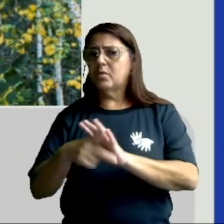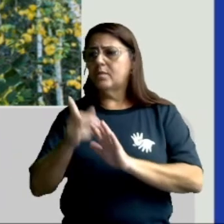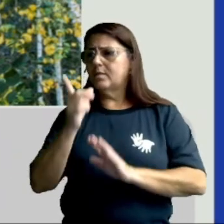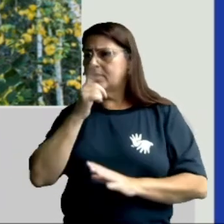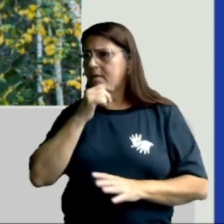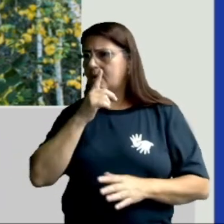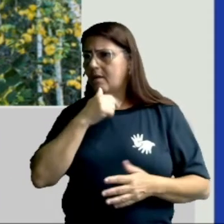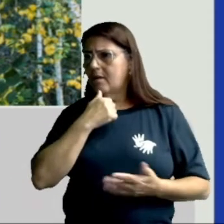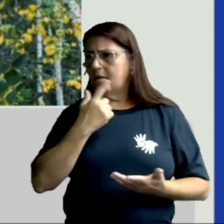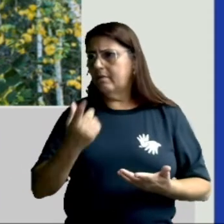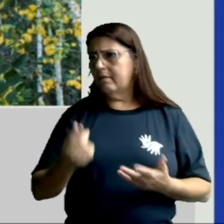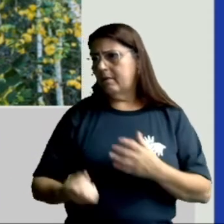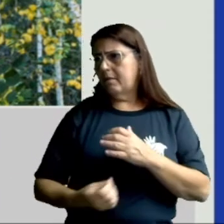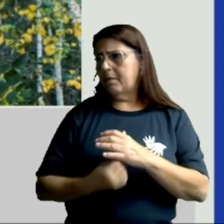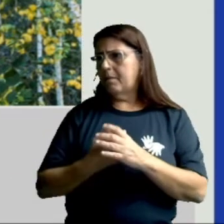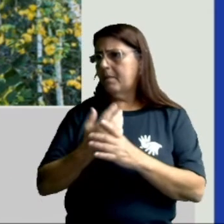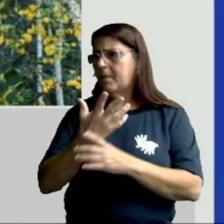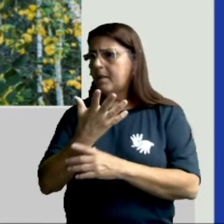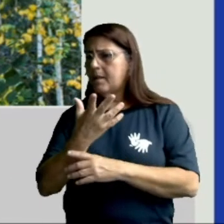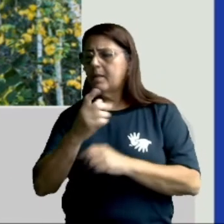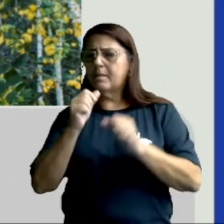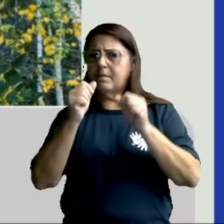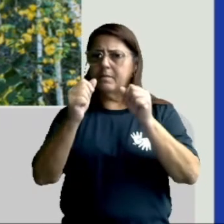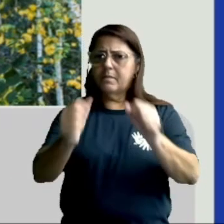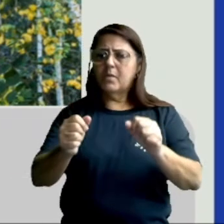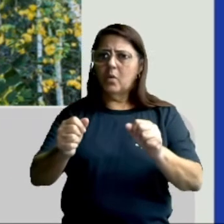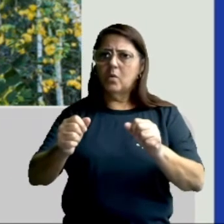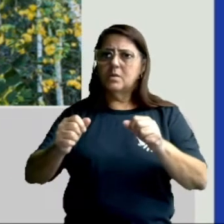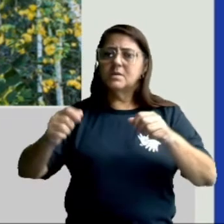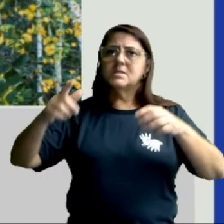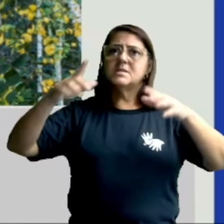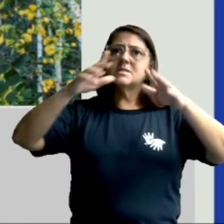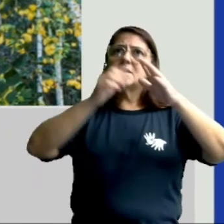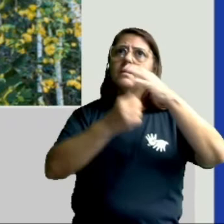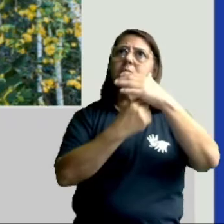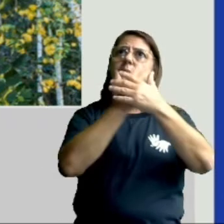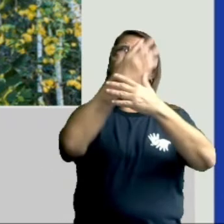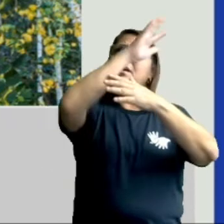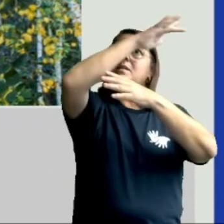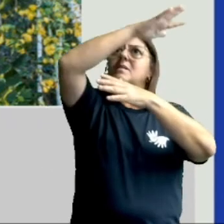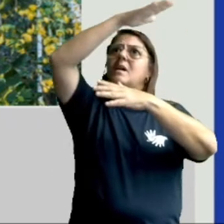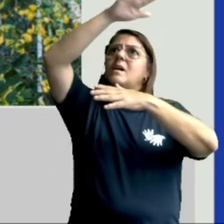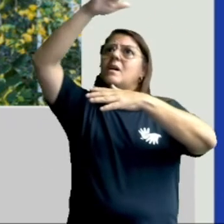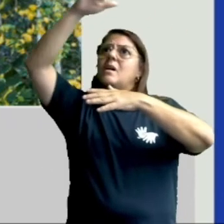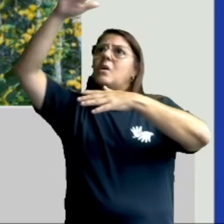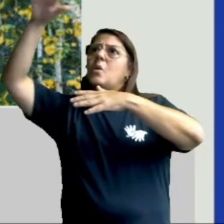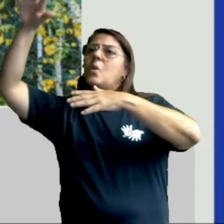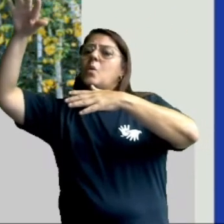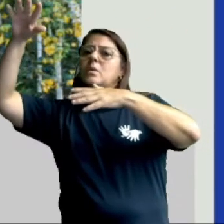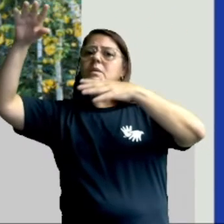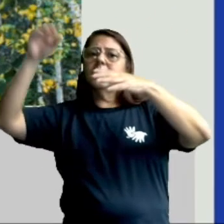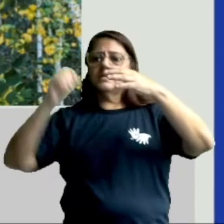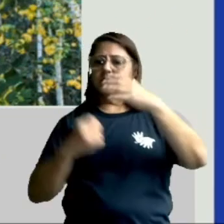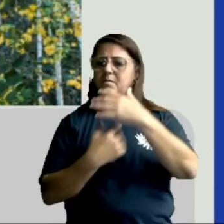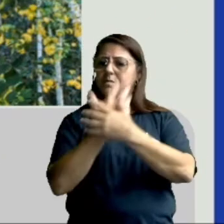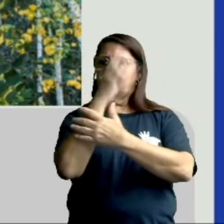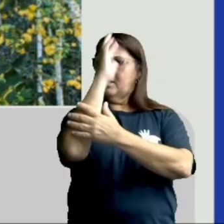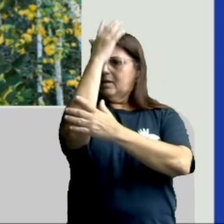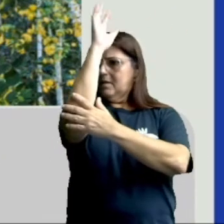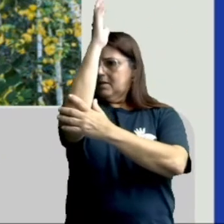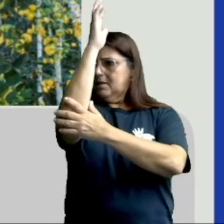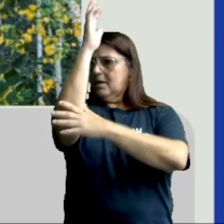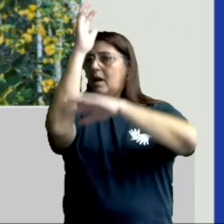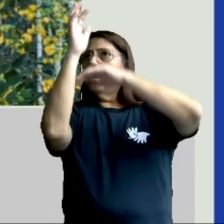As plantas podem ser também aéreas, que são aquelas que vivem sobre outras plantas. Elas